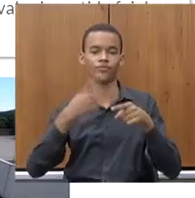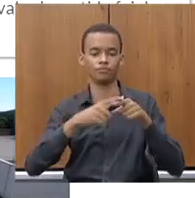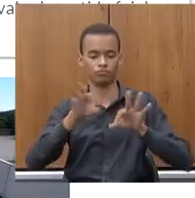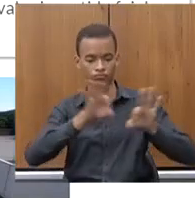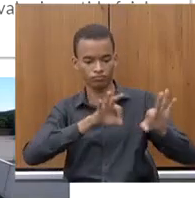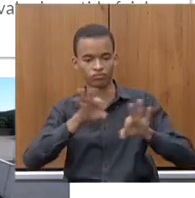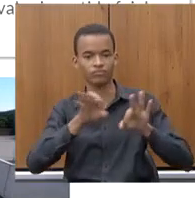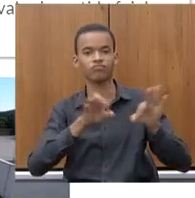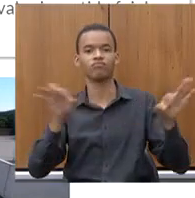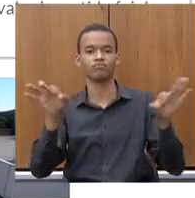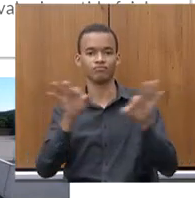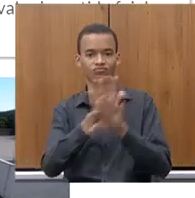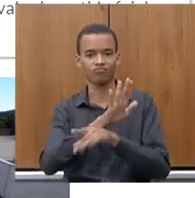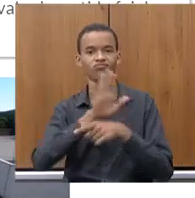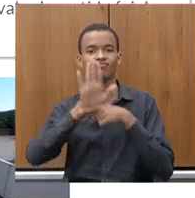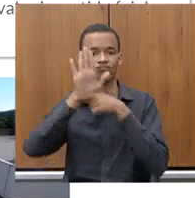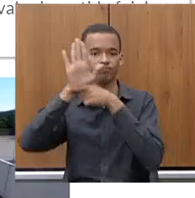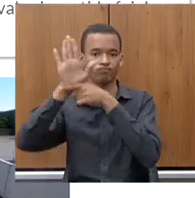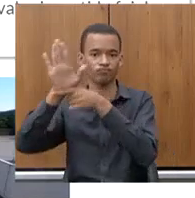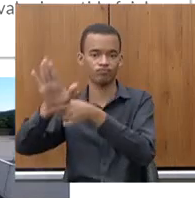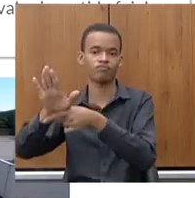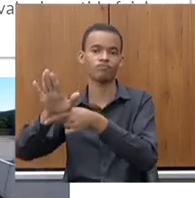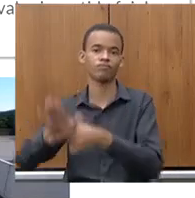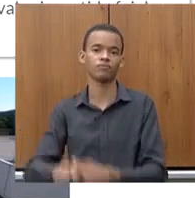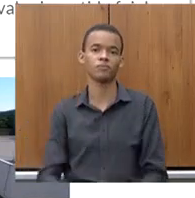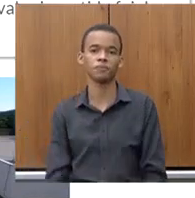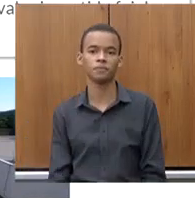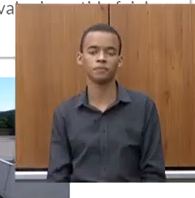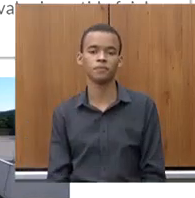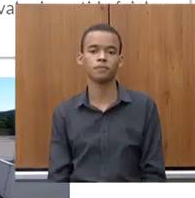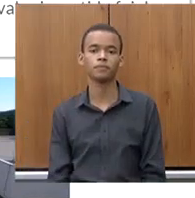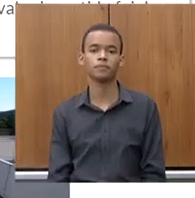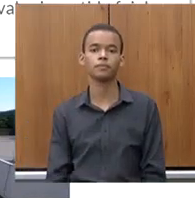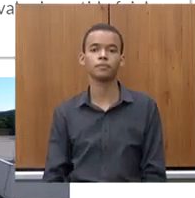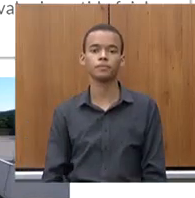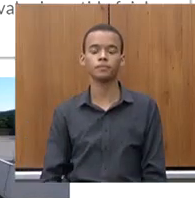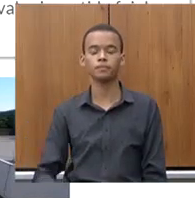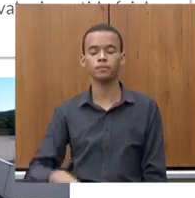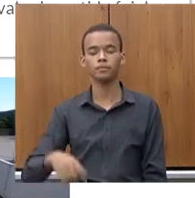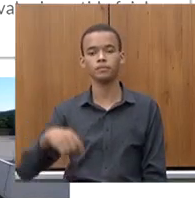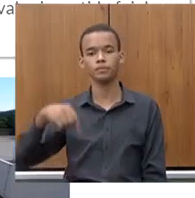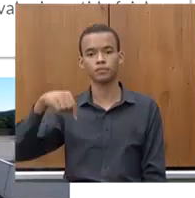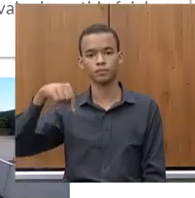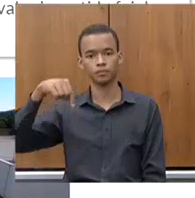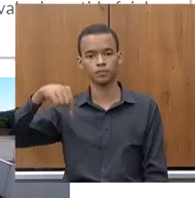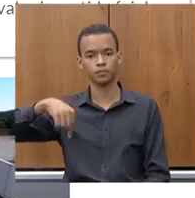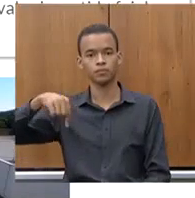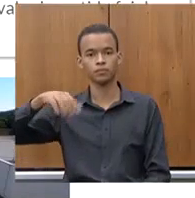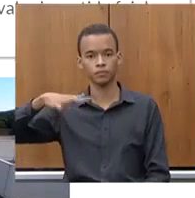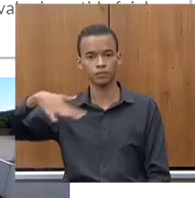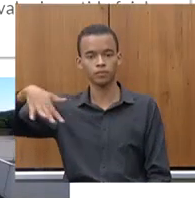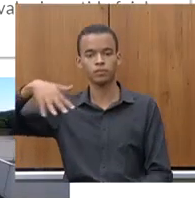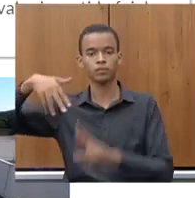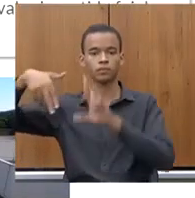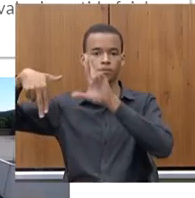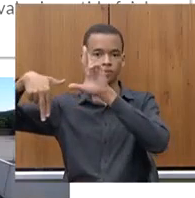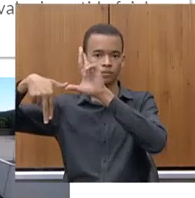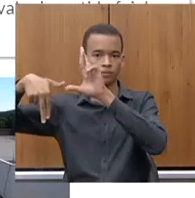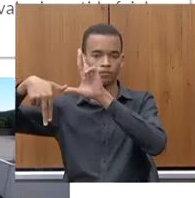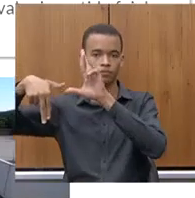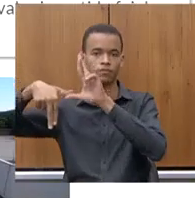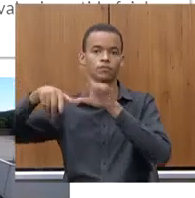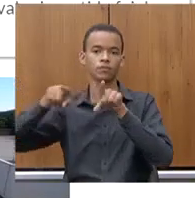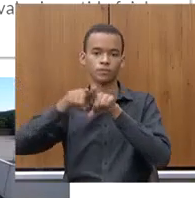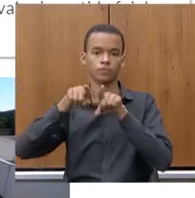em Montes Claros e região. Em Ribeirão das Neves foi entregue uma estação de tratamento de esgoto